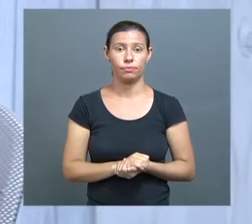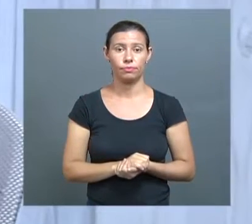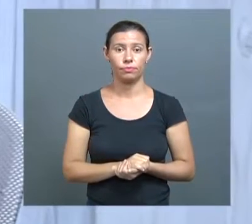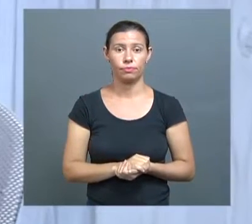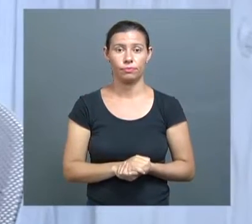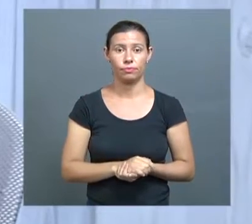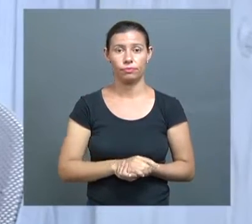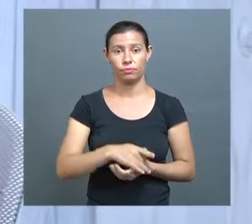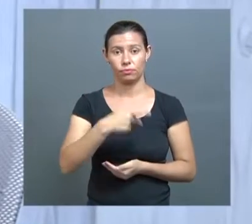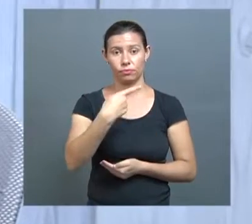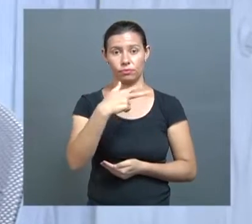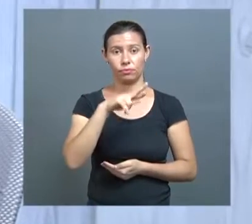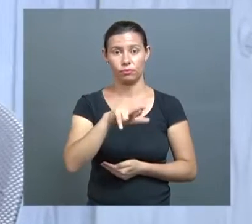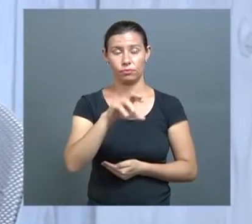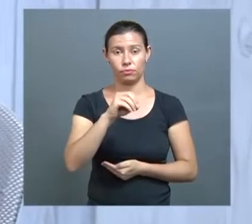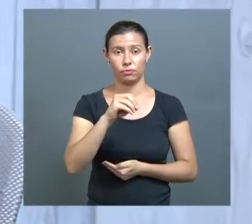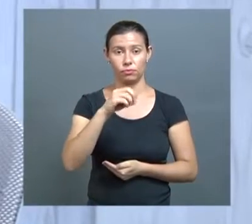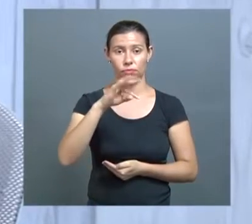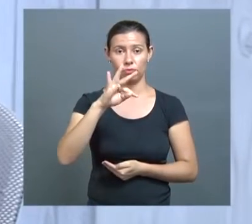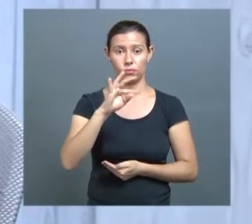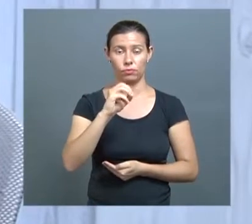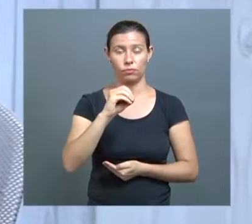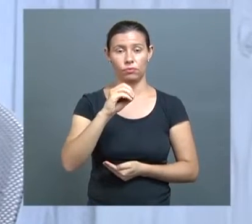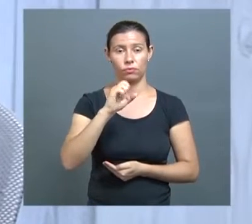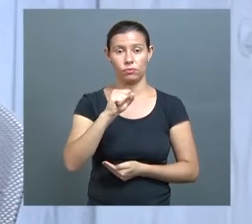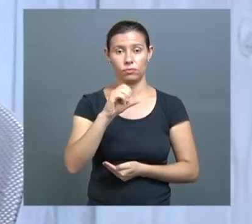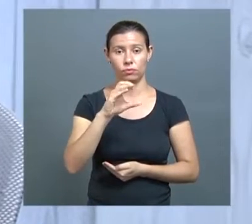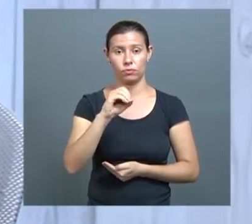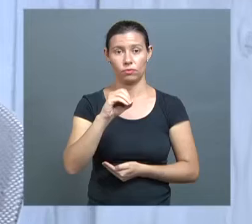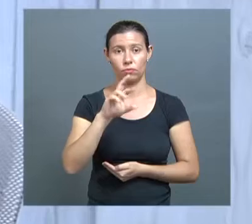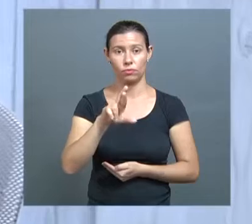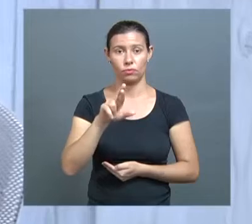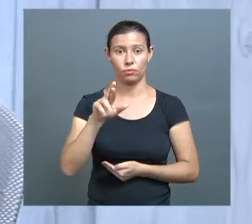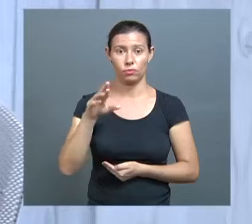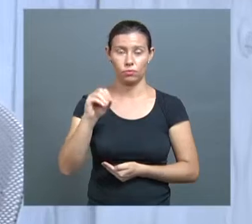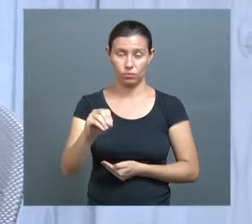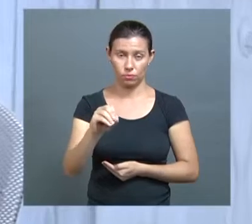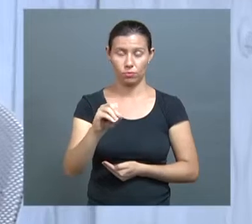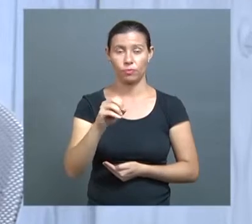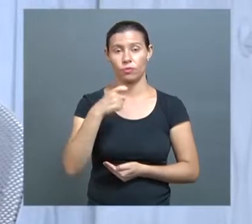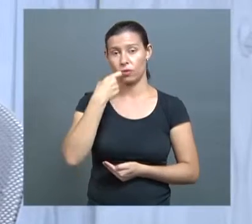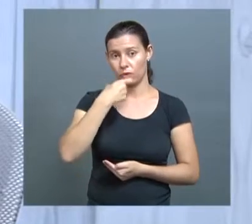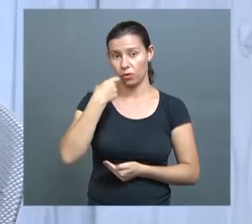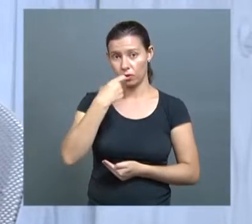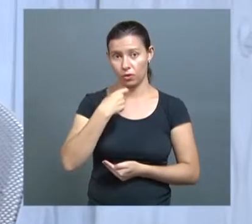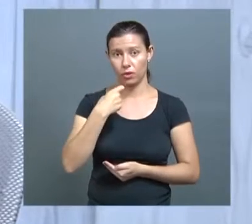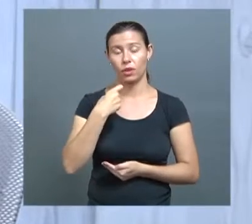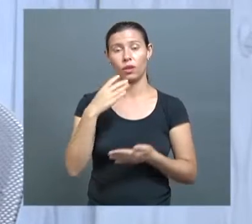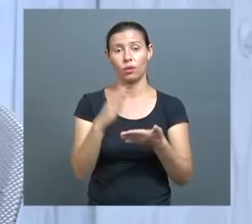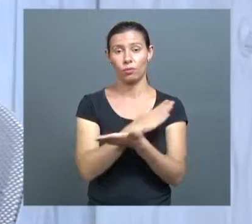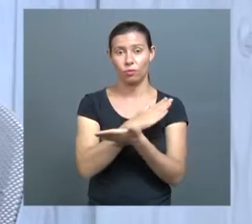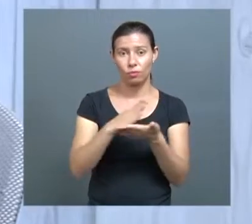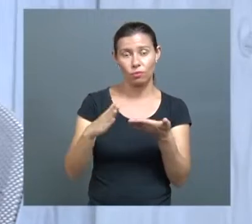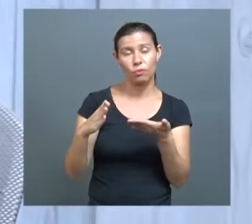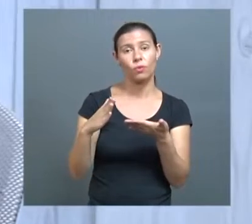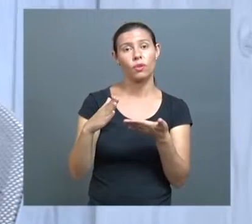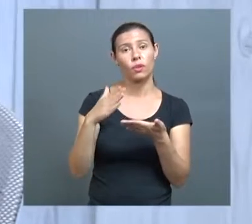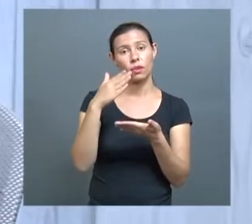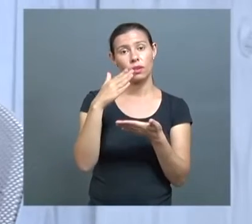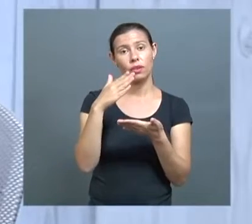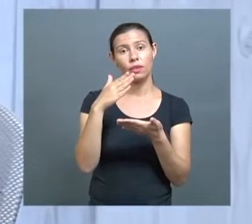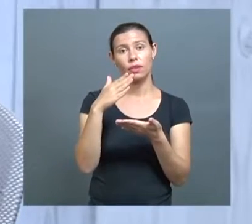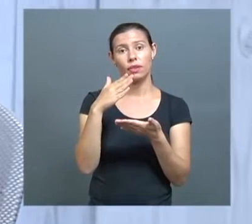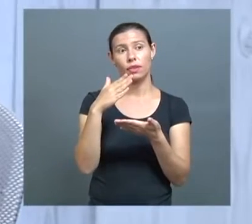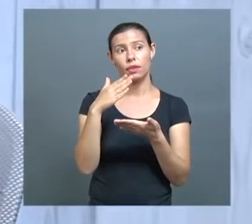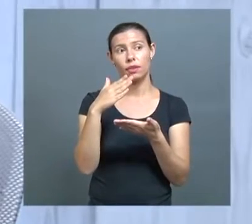-socorro odontológico da UFU está com parte dos atendimentos suspensos. A situação tem origem em uma decisão do governo